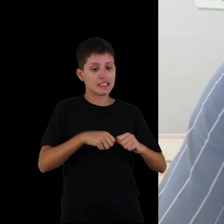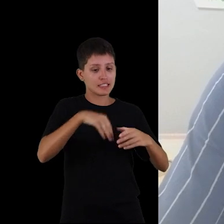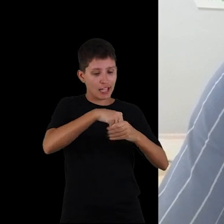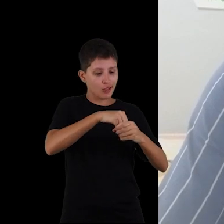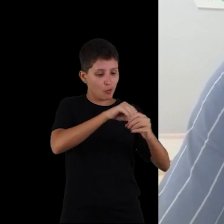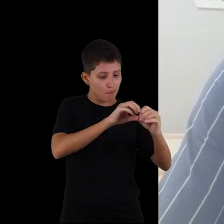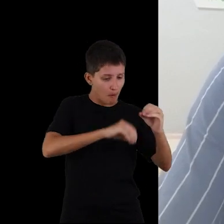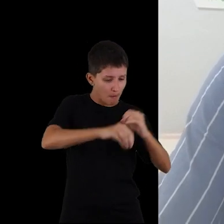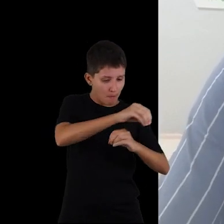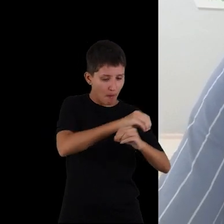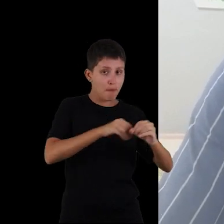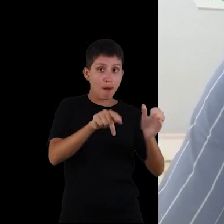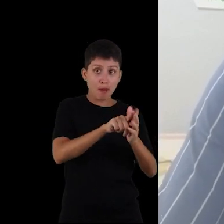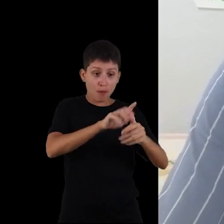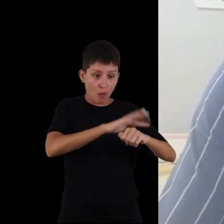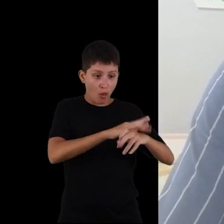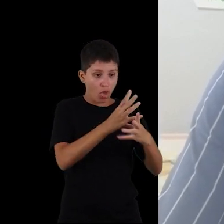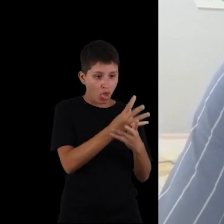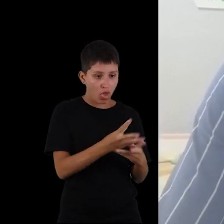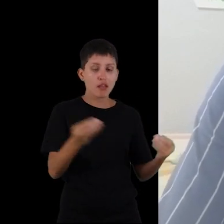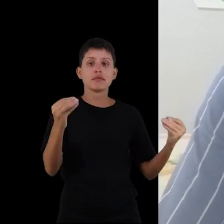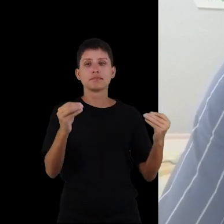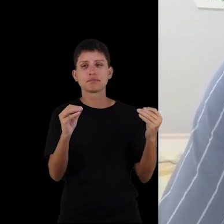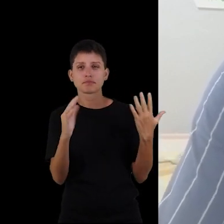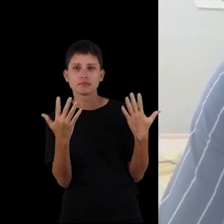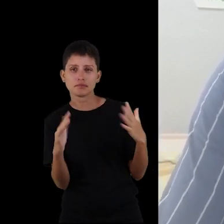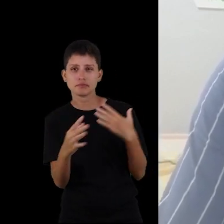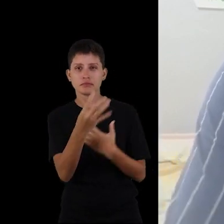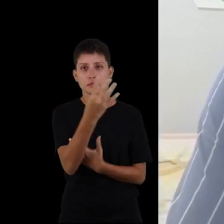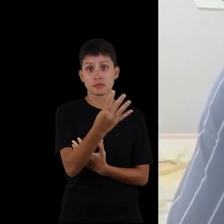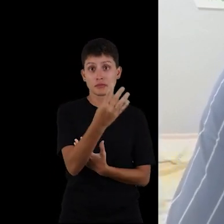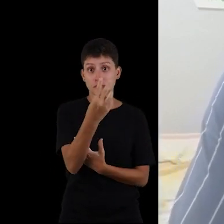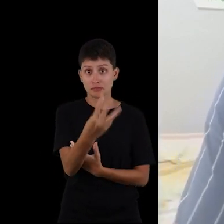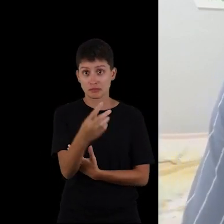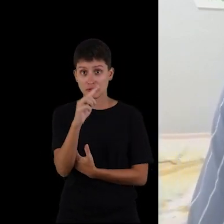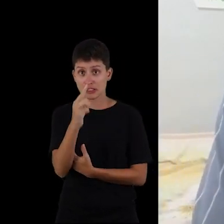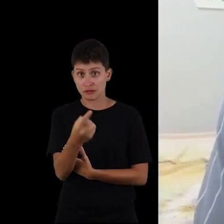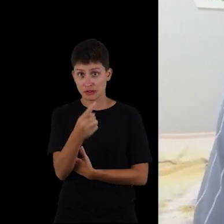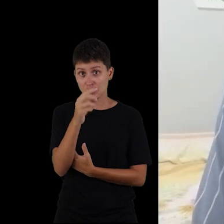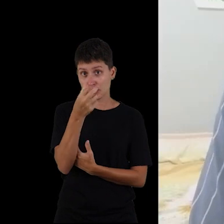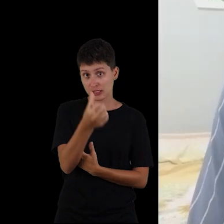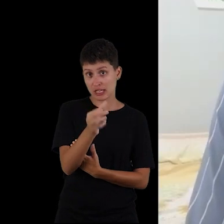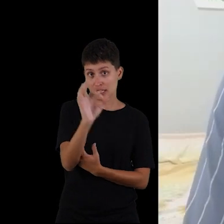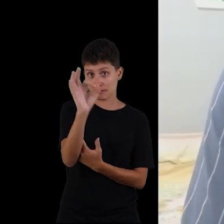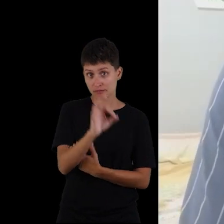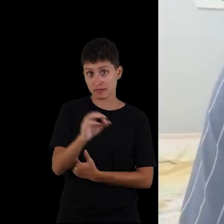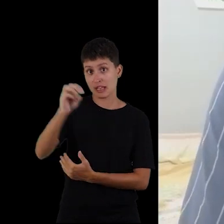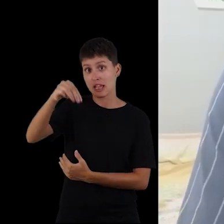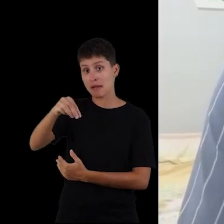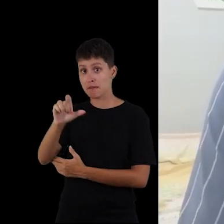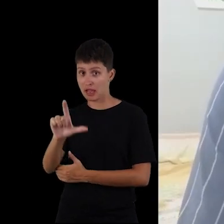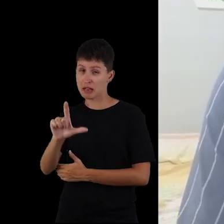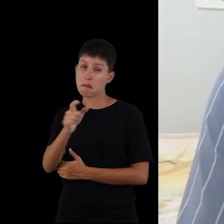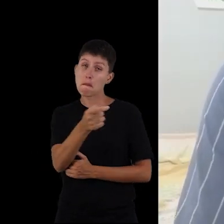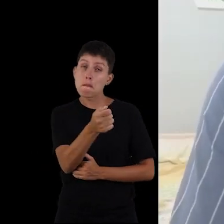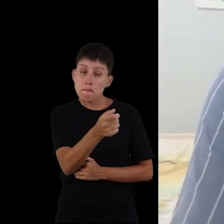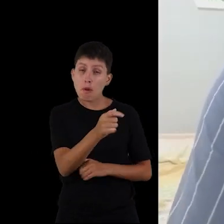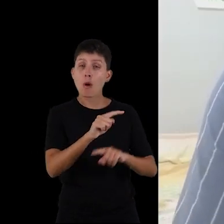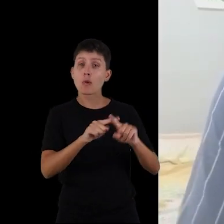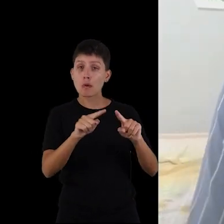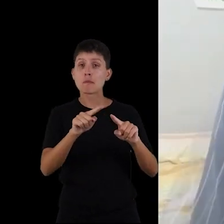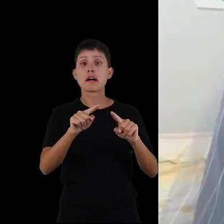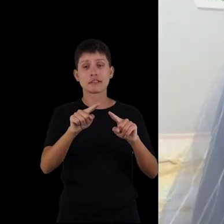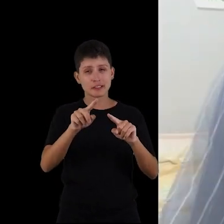tripomastigotas, né, com a concentração de aproximadamente 43,5 microgramas por ml. Uma concentração baixa.